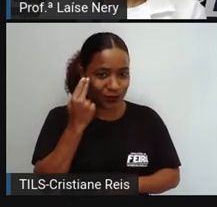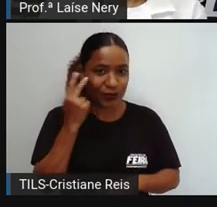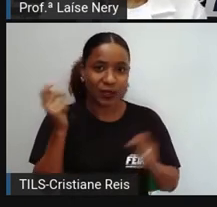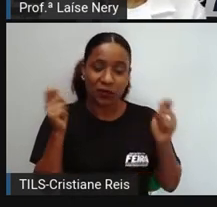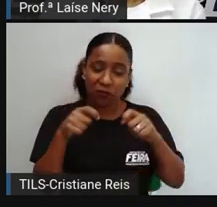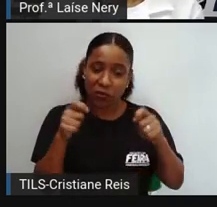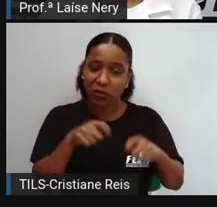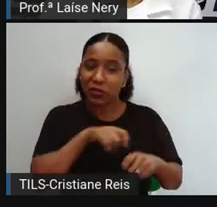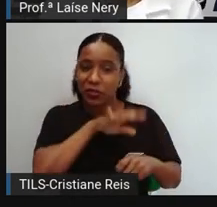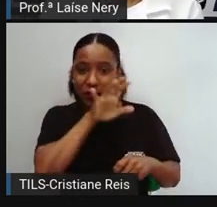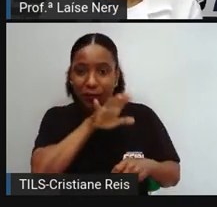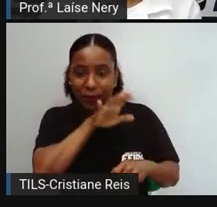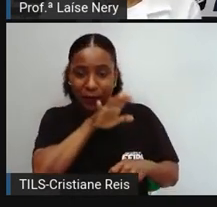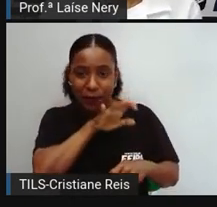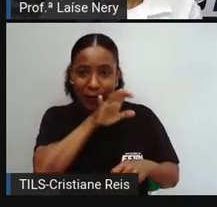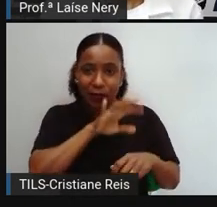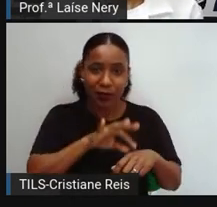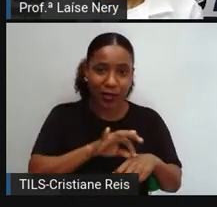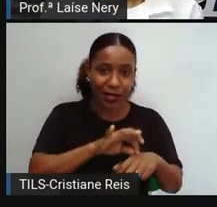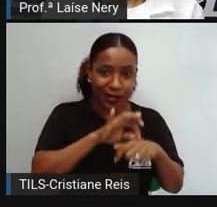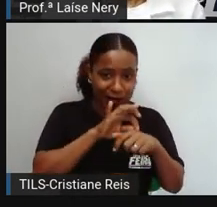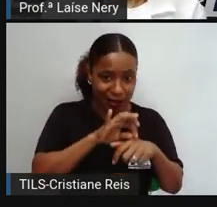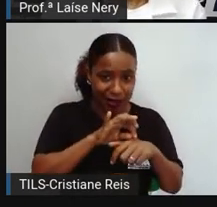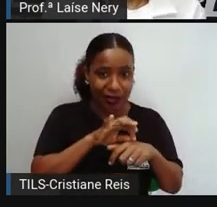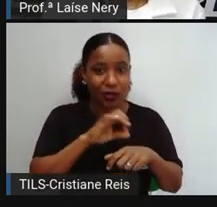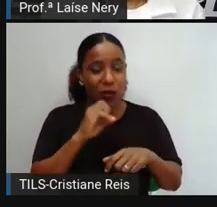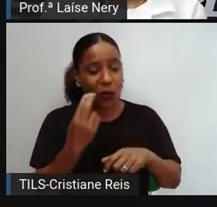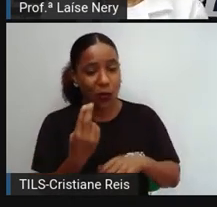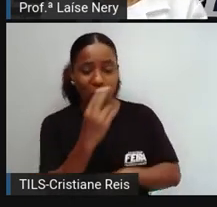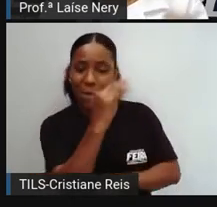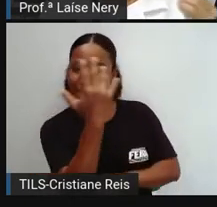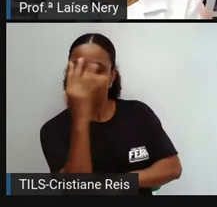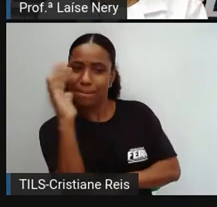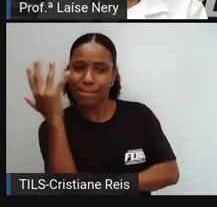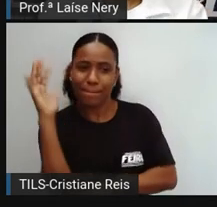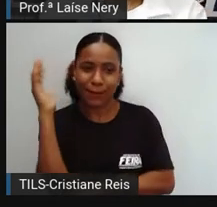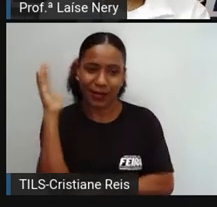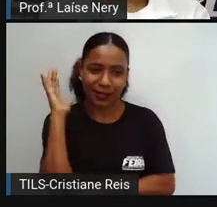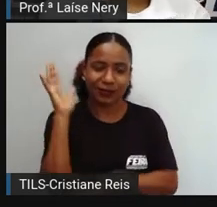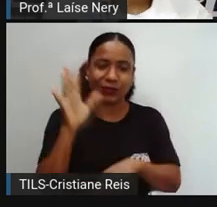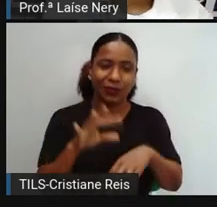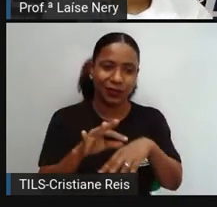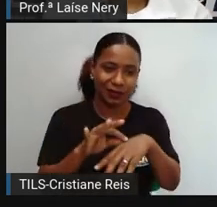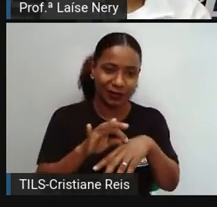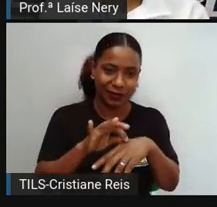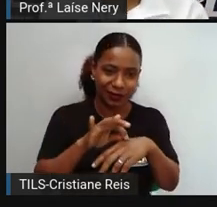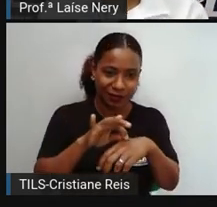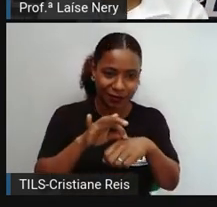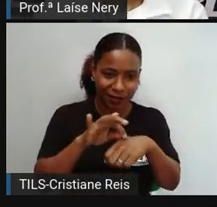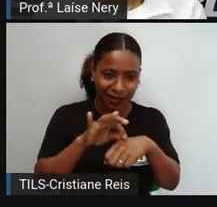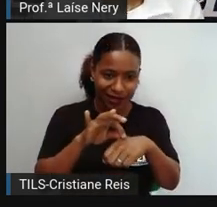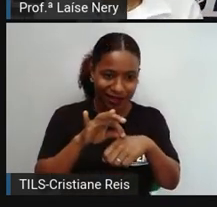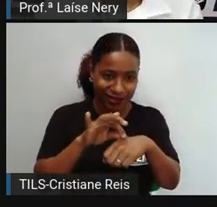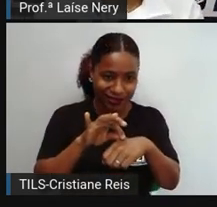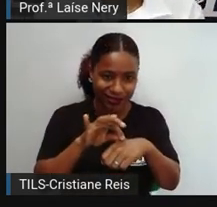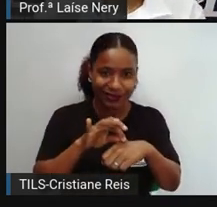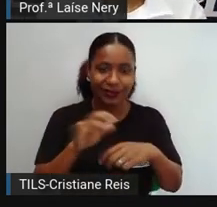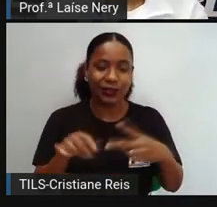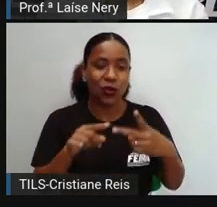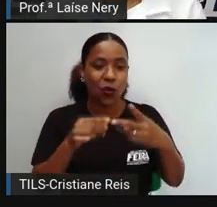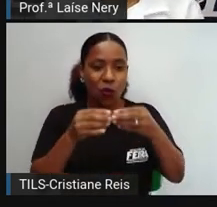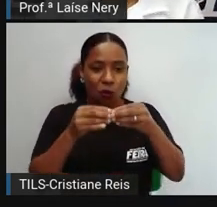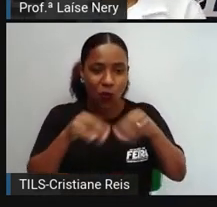ou plantas em estado natural. Por exemplo, uma carne que você compra no mercado, os